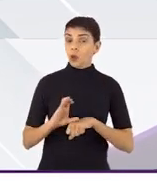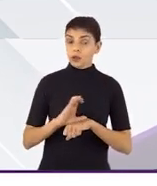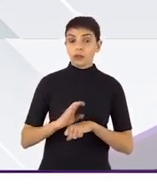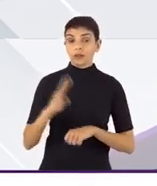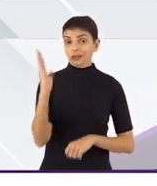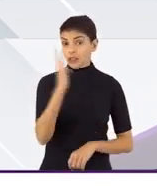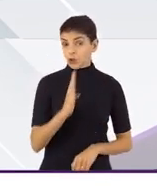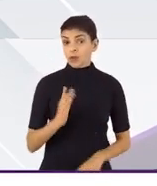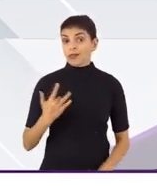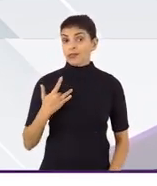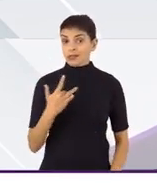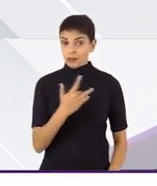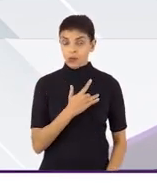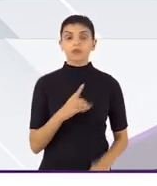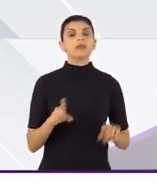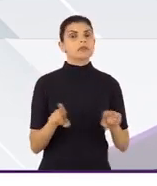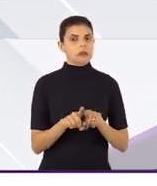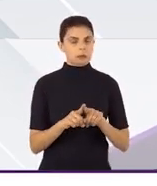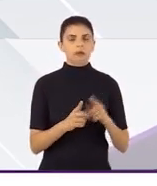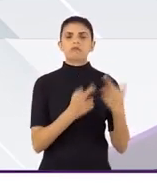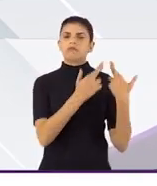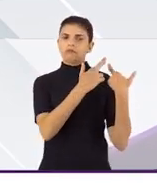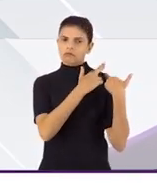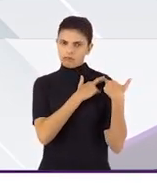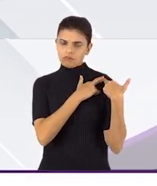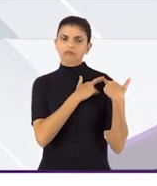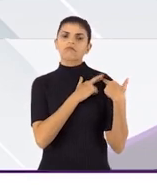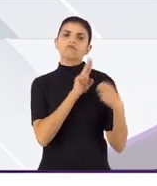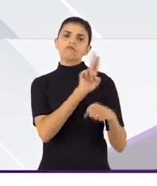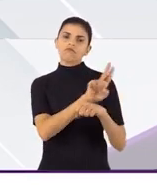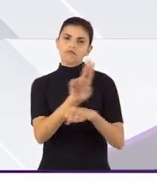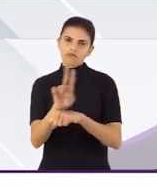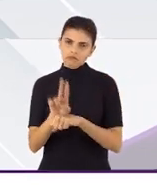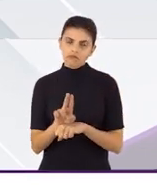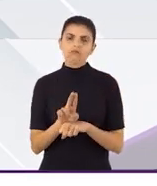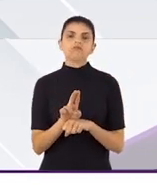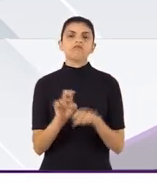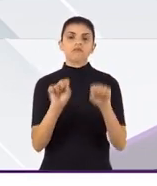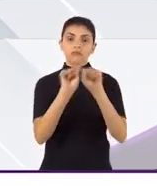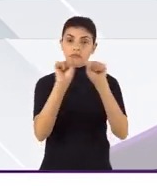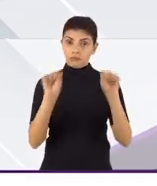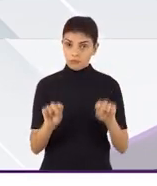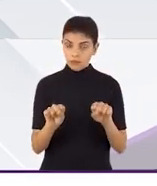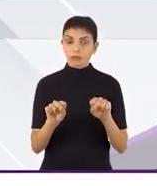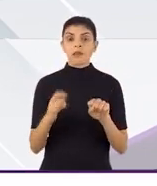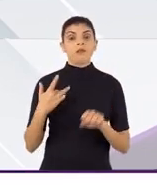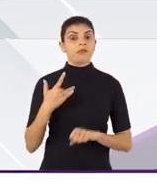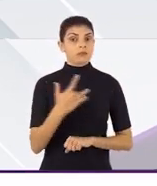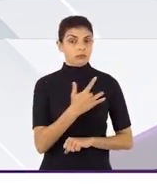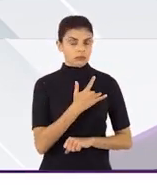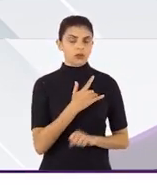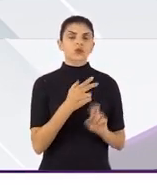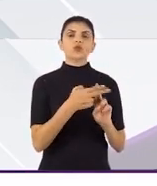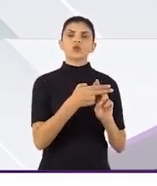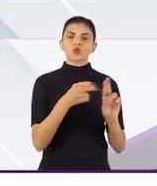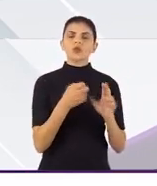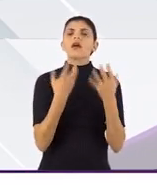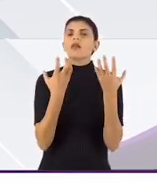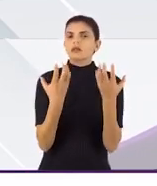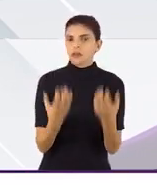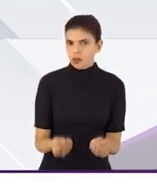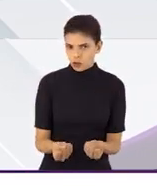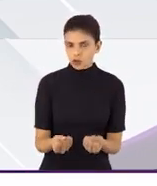Conselho Nacional de Saúde, que também é responsável por proteger o nosso sistema único de saúde,